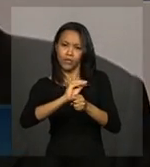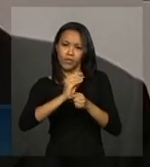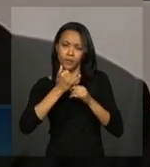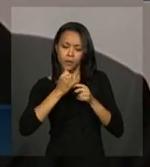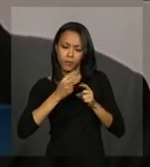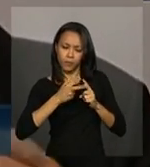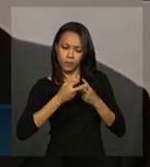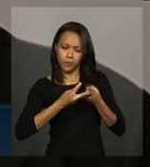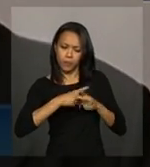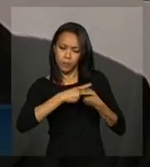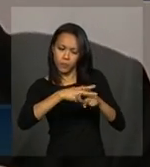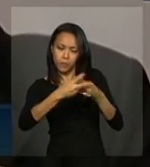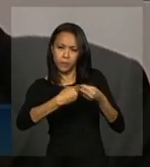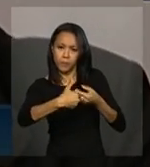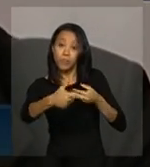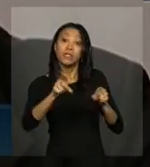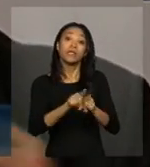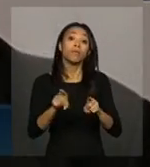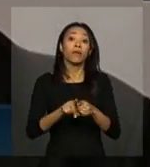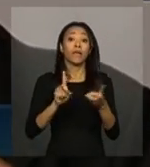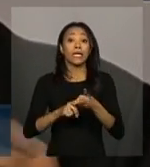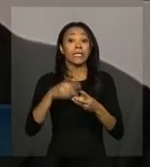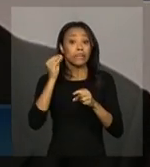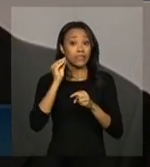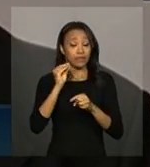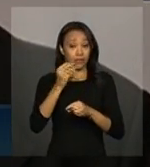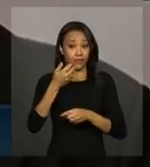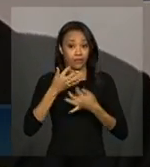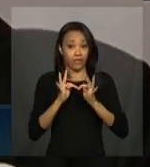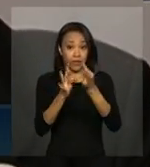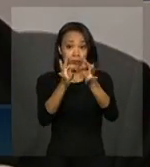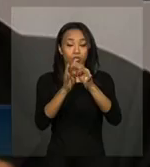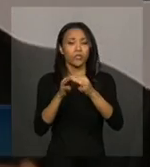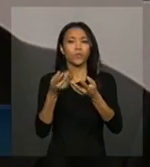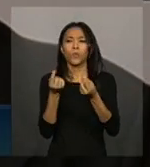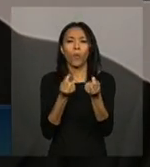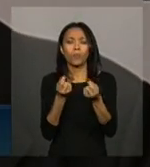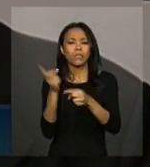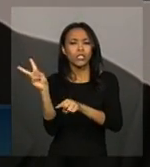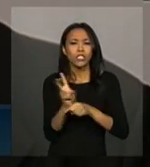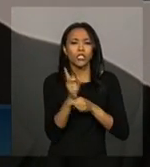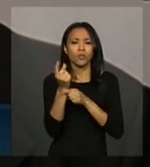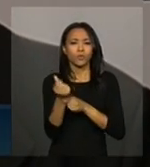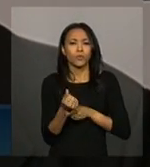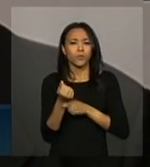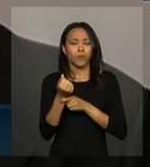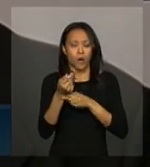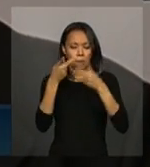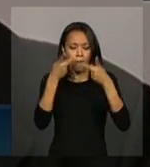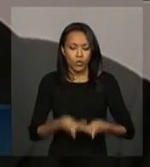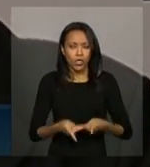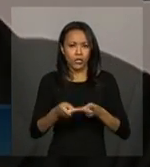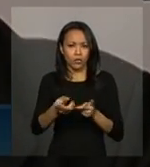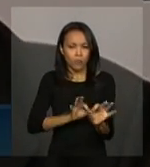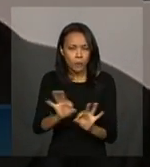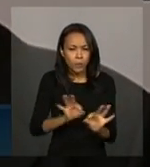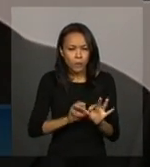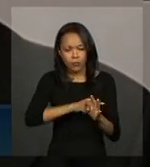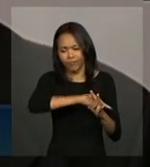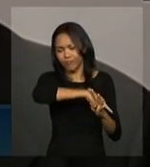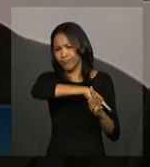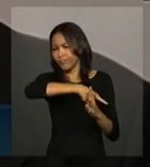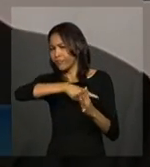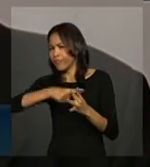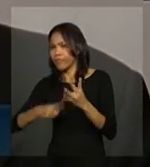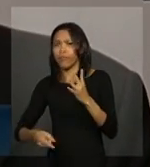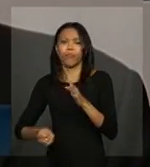financiamento, de desenvolver projetos, cursos de operação e manutenção, enfim, uma série de